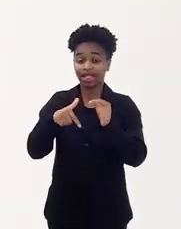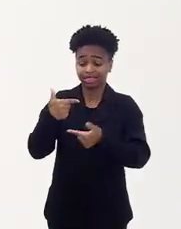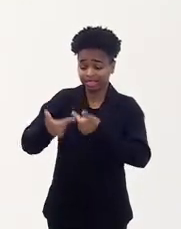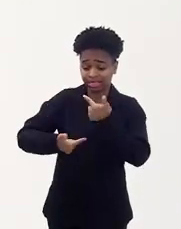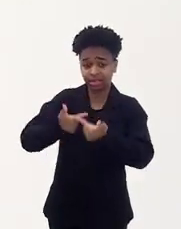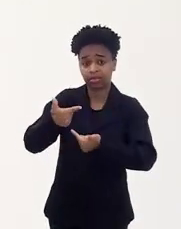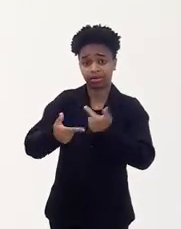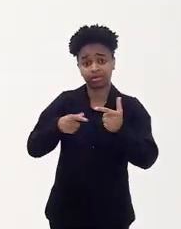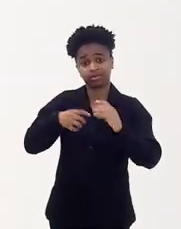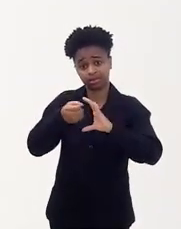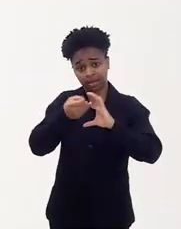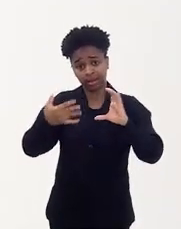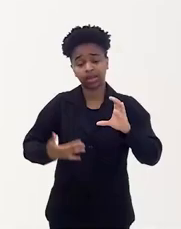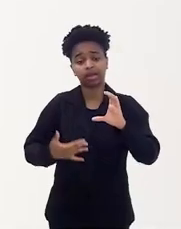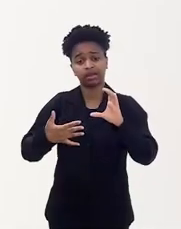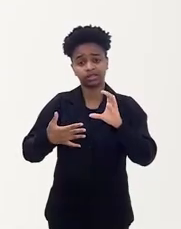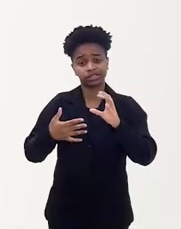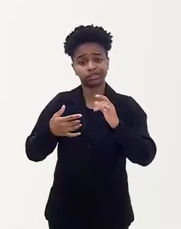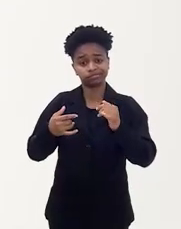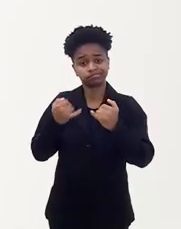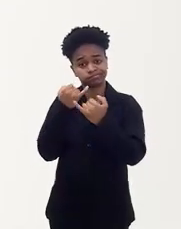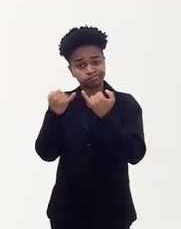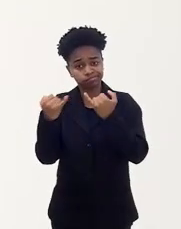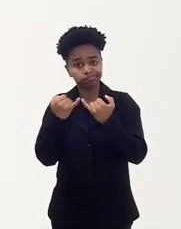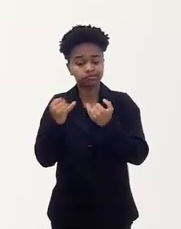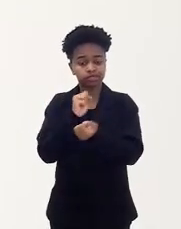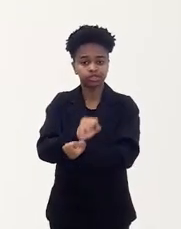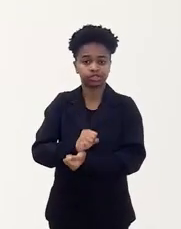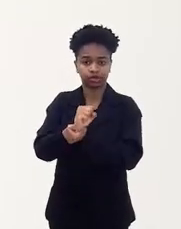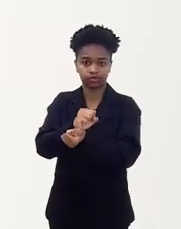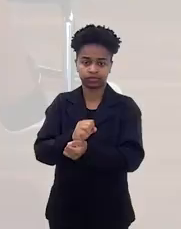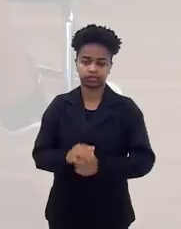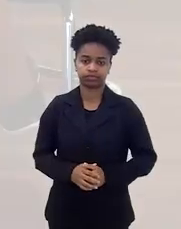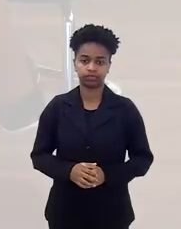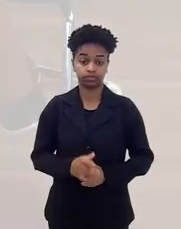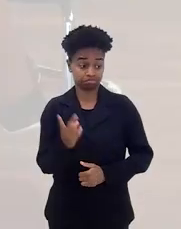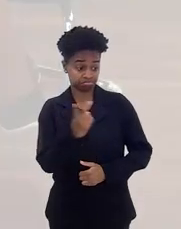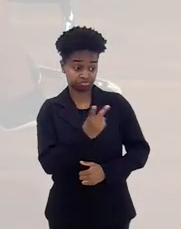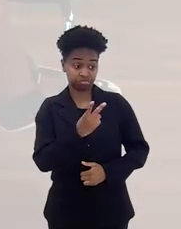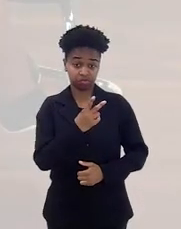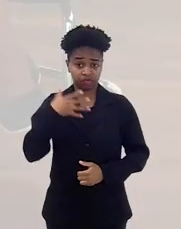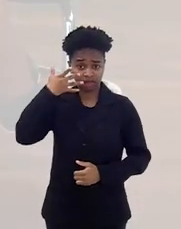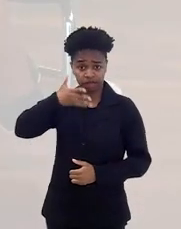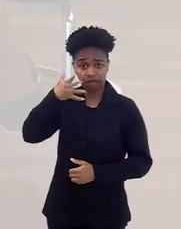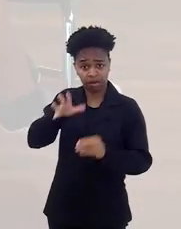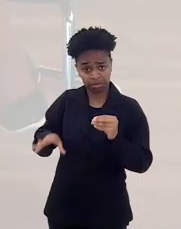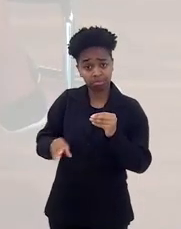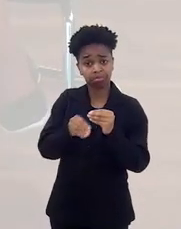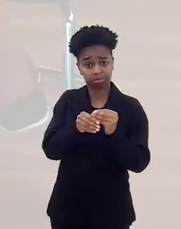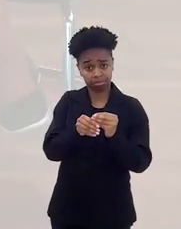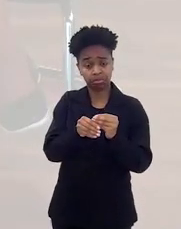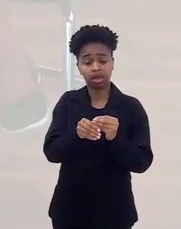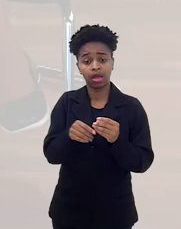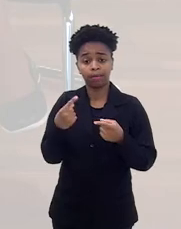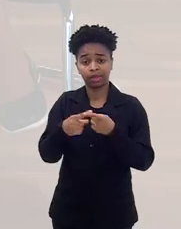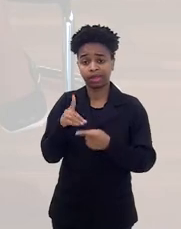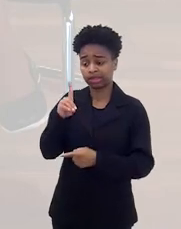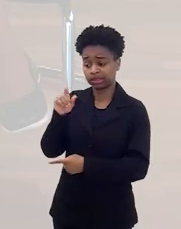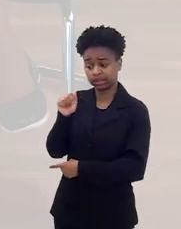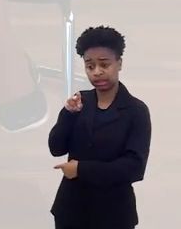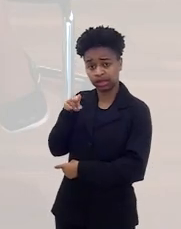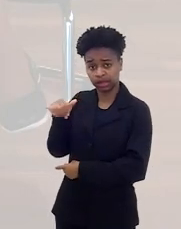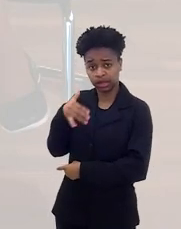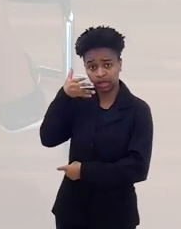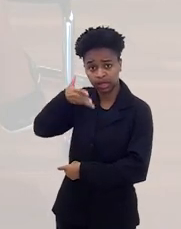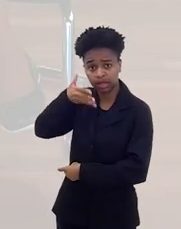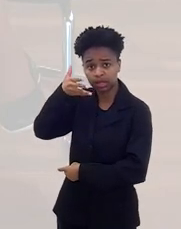emprego que é caracterizado como emprego de força de trabalho escravizada. Bom, são duas falas muito complementares, a partir daquilo que a